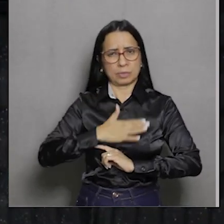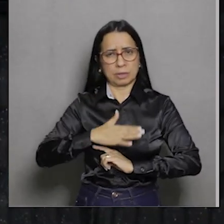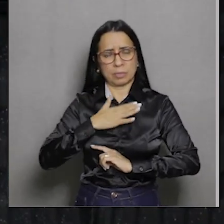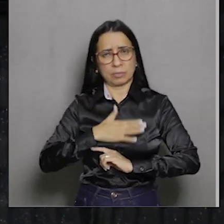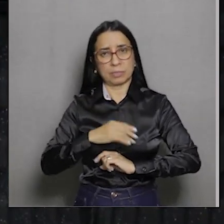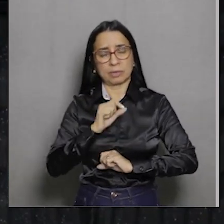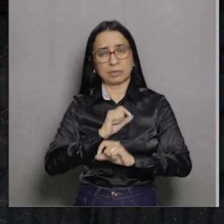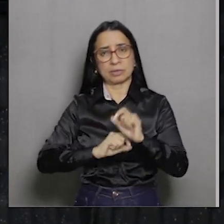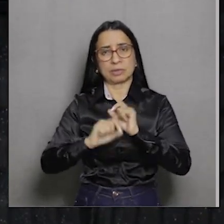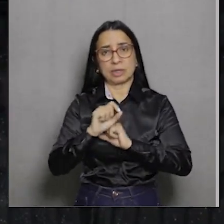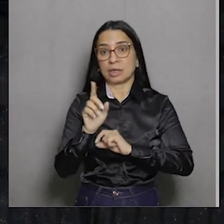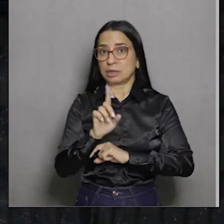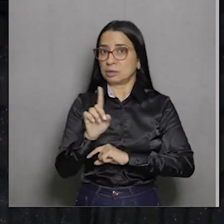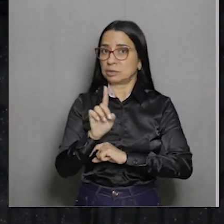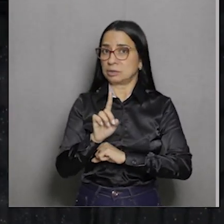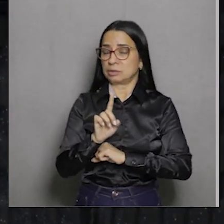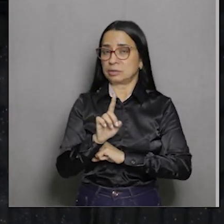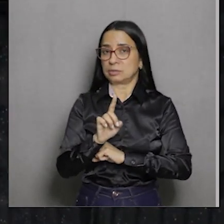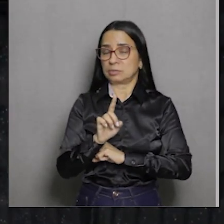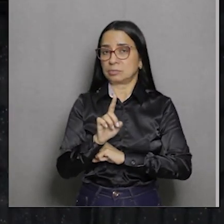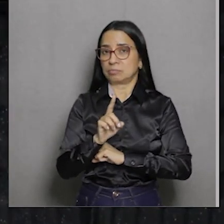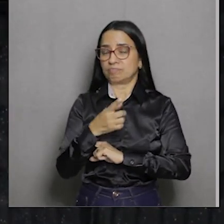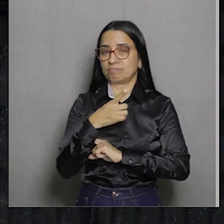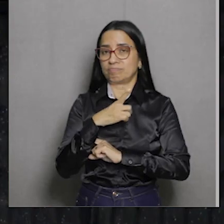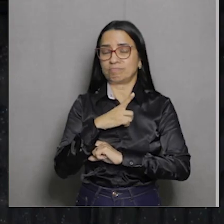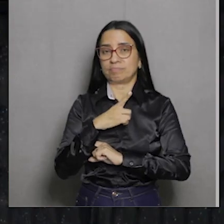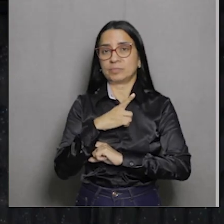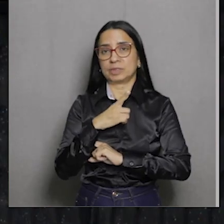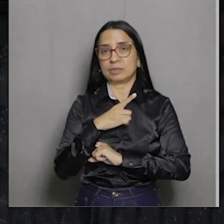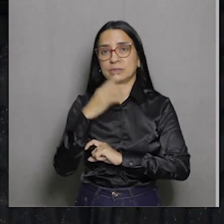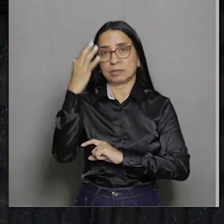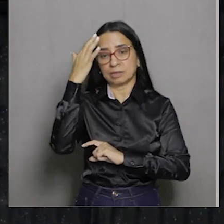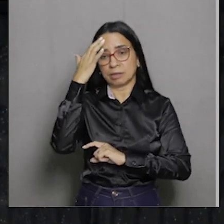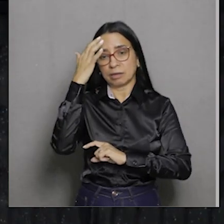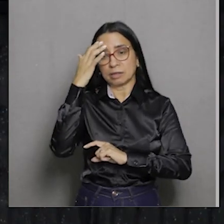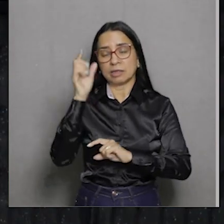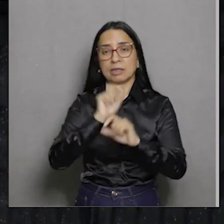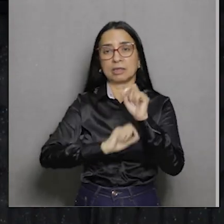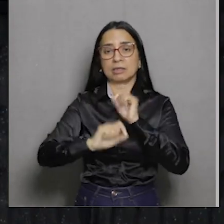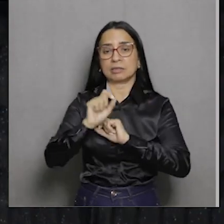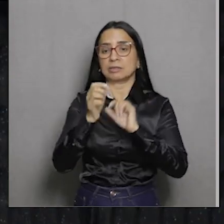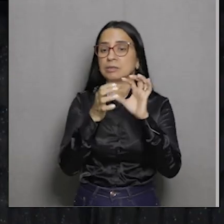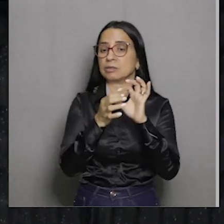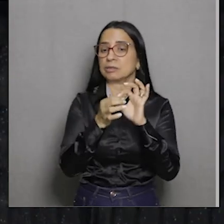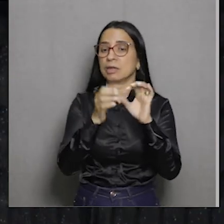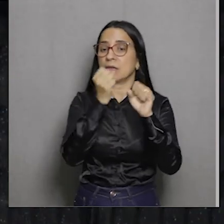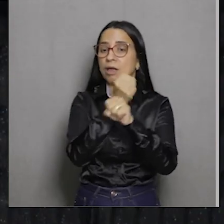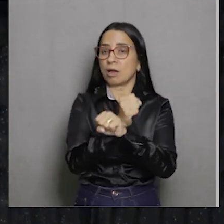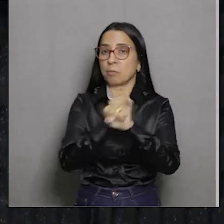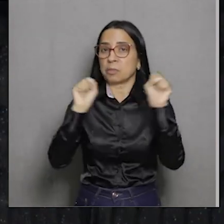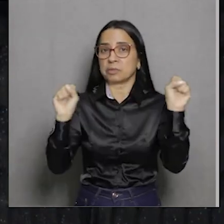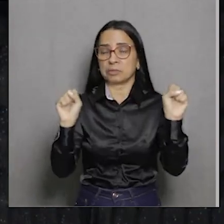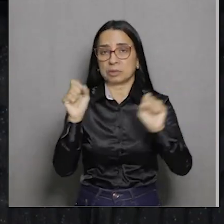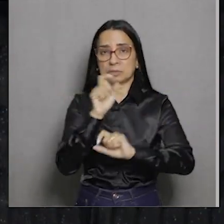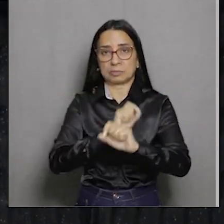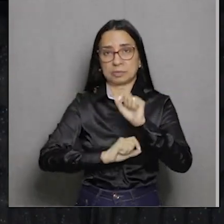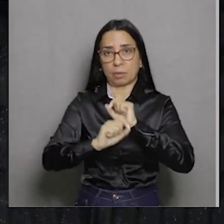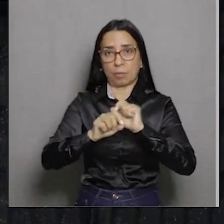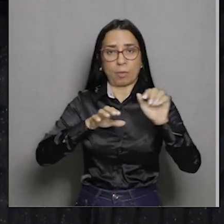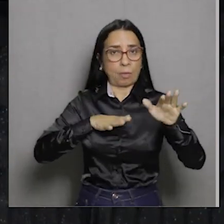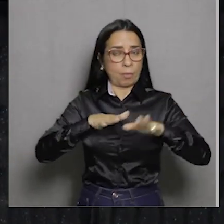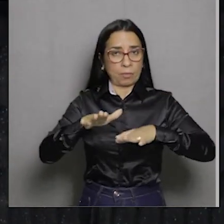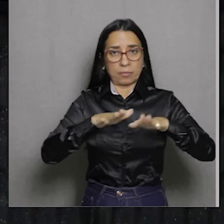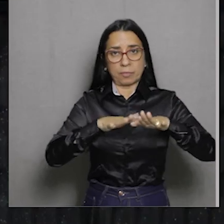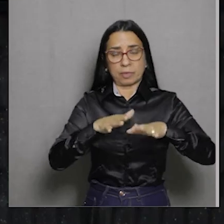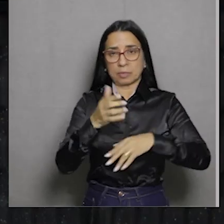ele não nos trouxe a ideia da abolição da escravidão. Um movimento que não